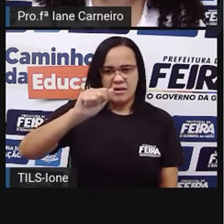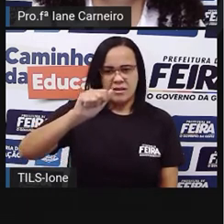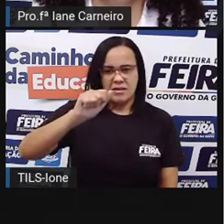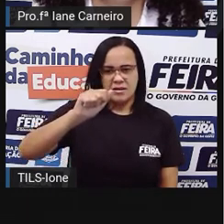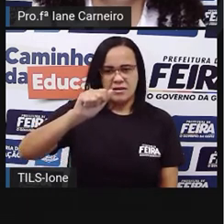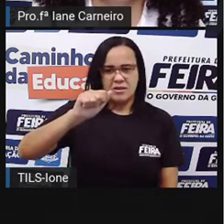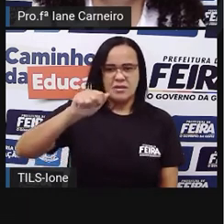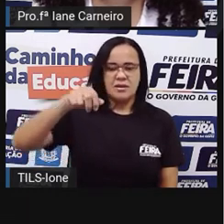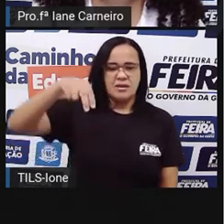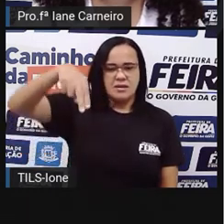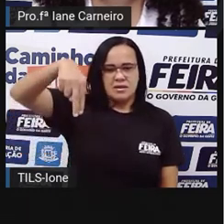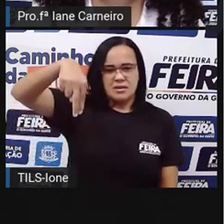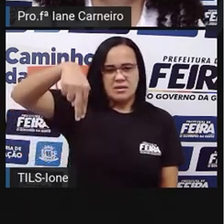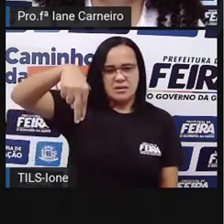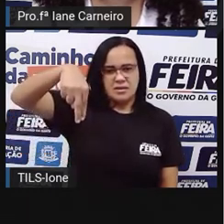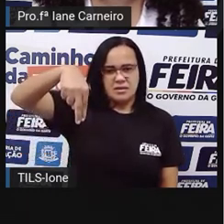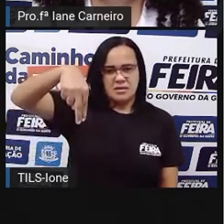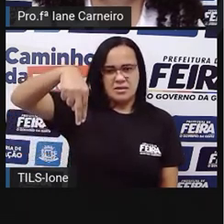O Nê.